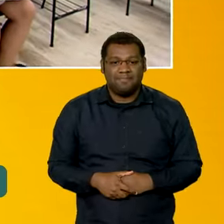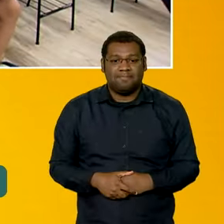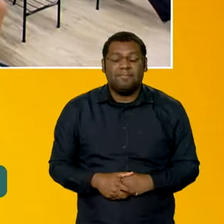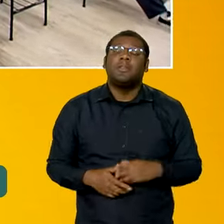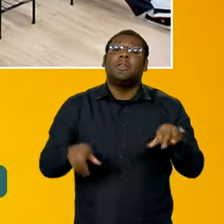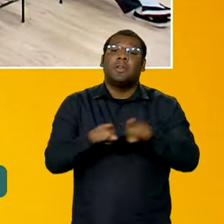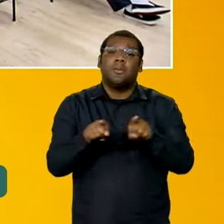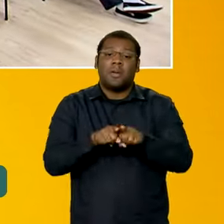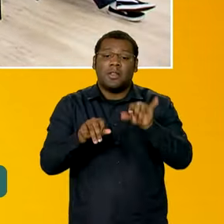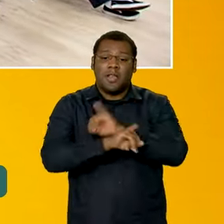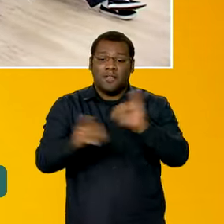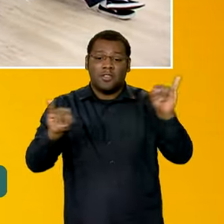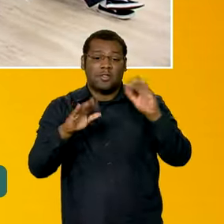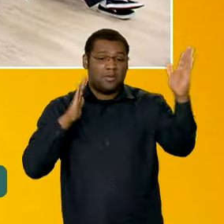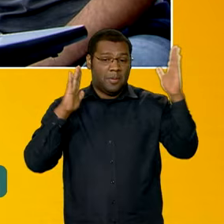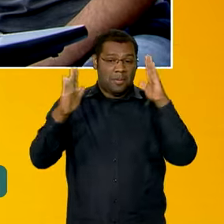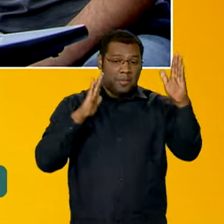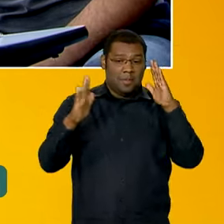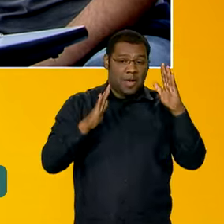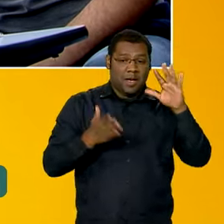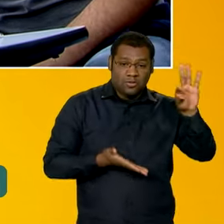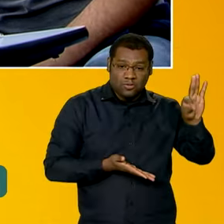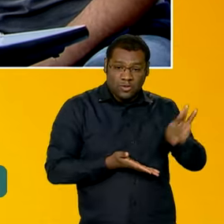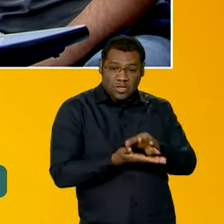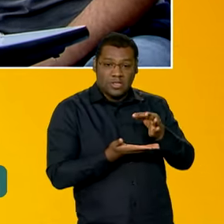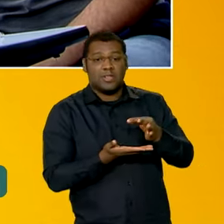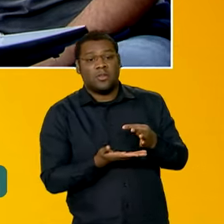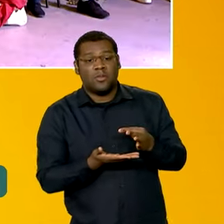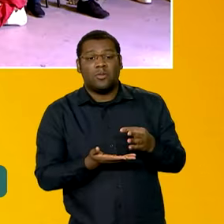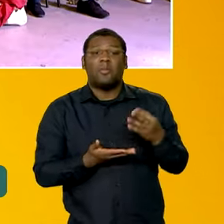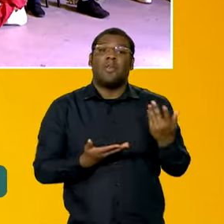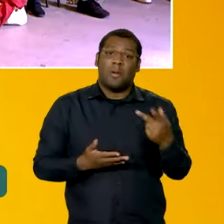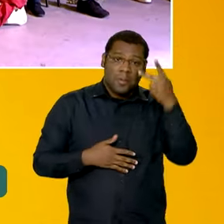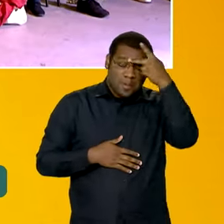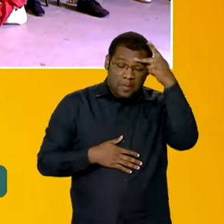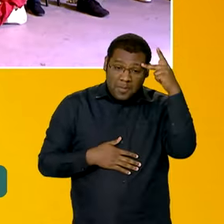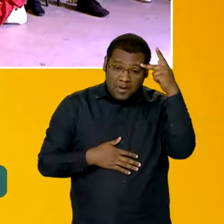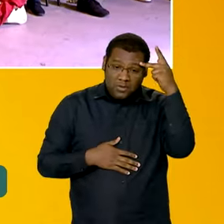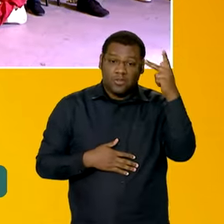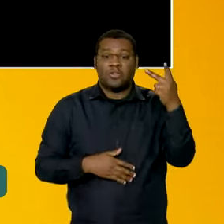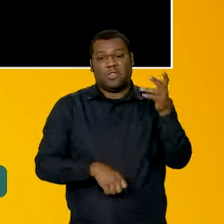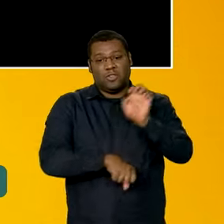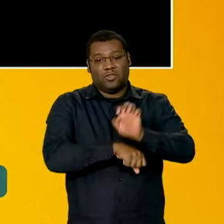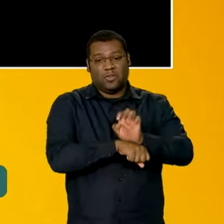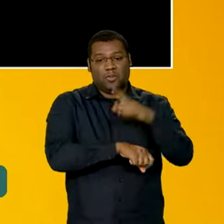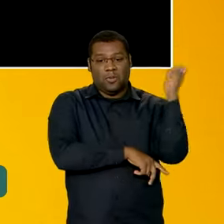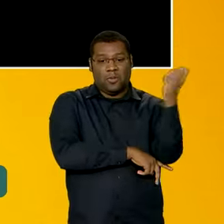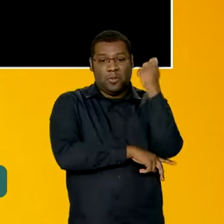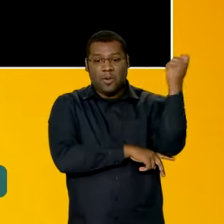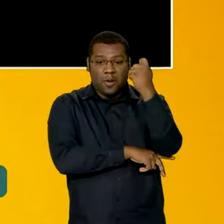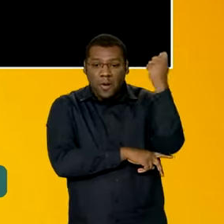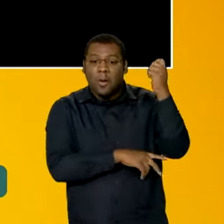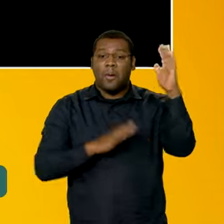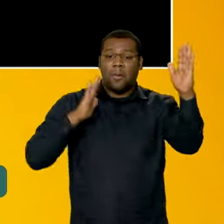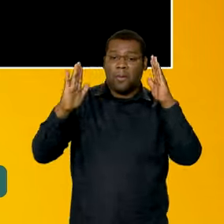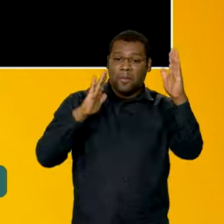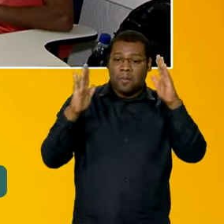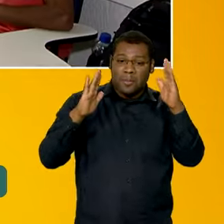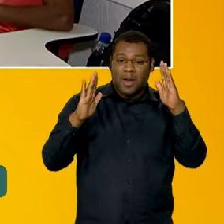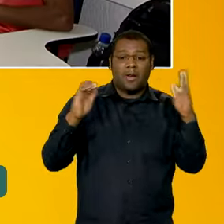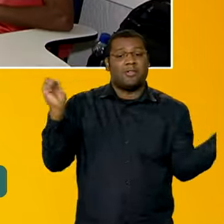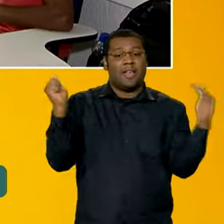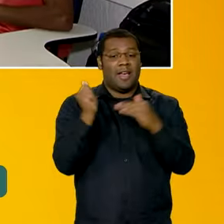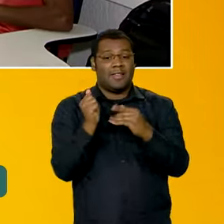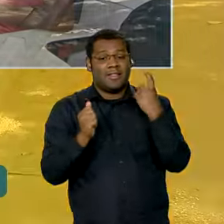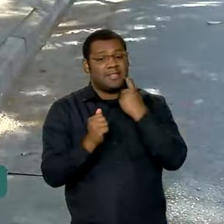lembrar também que o prazo de inscrição para os candidatos do Rio Grande do Sul foi prorrogado até a sexta-feira